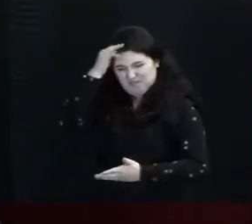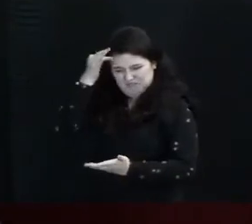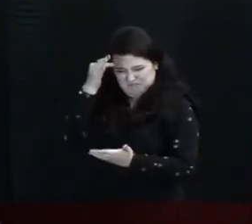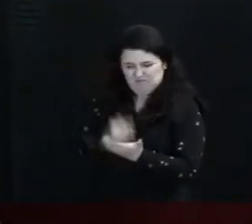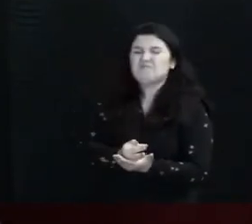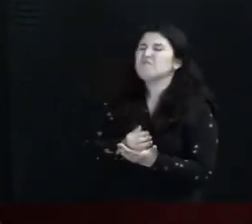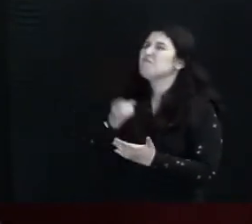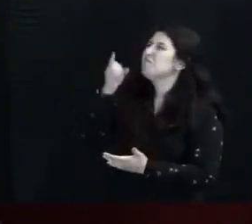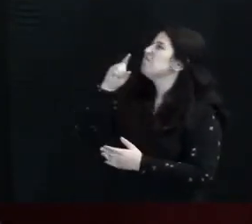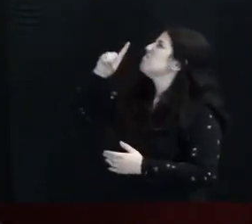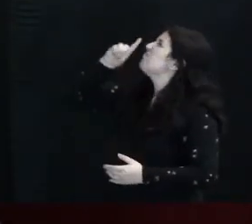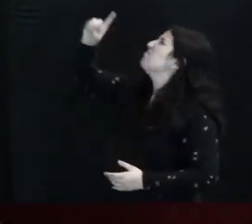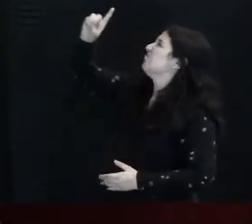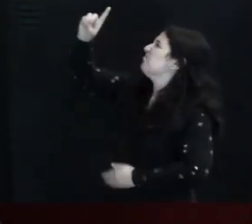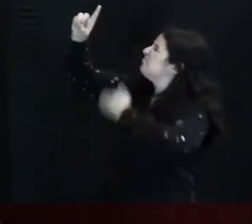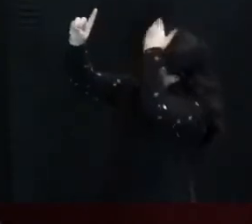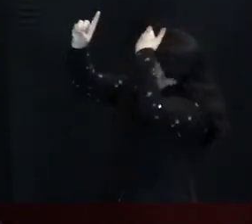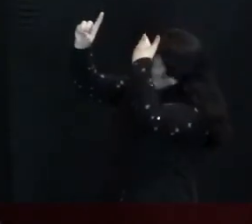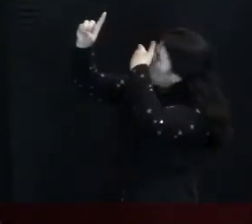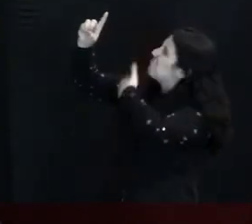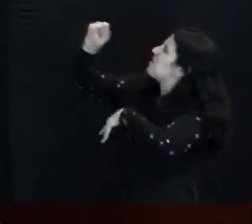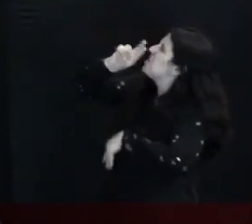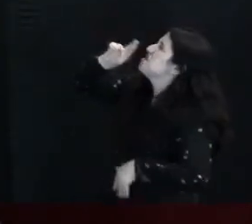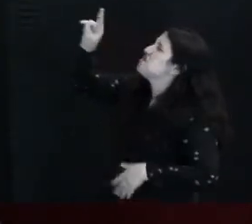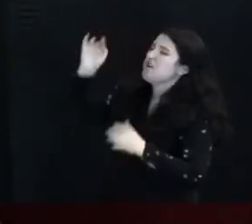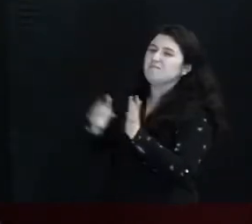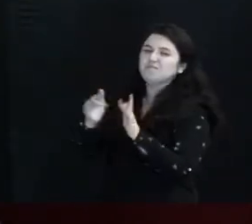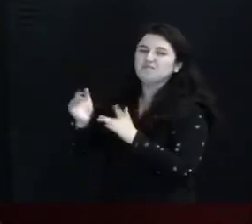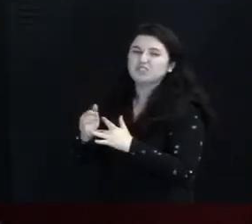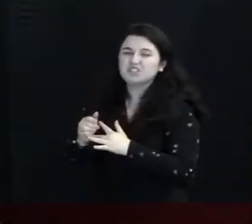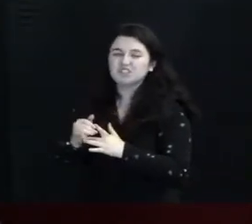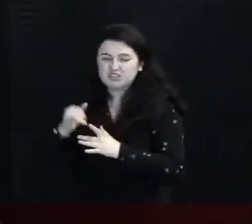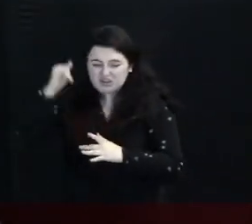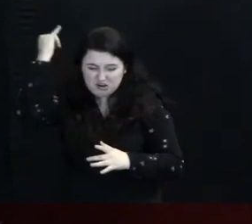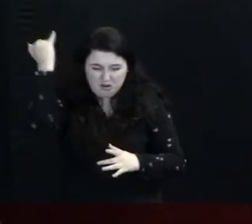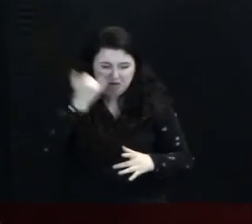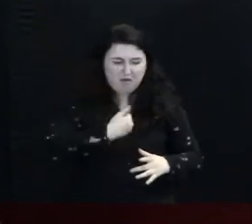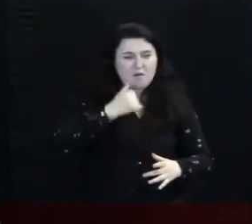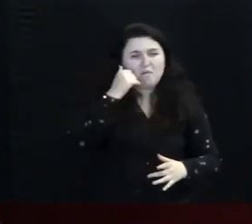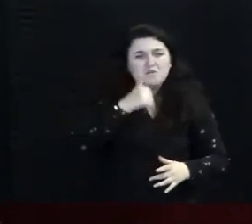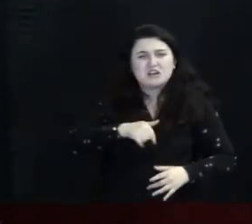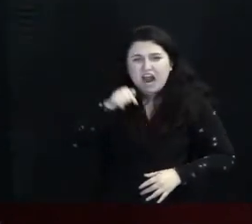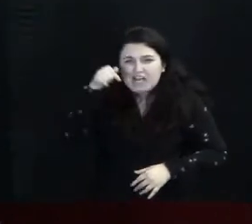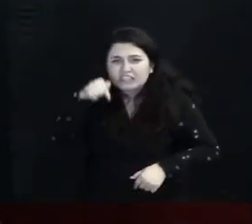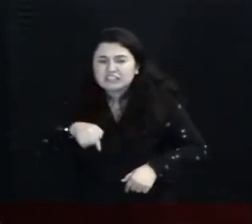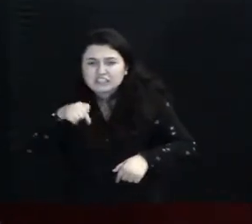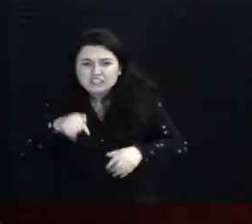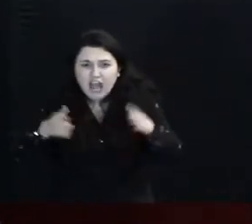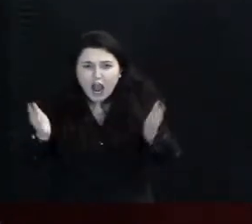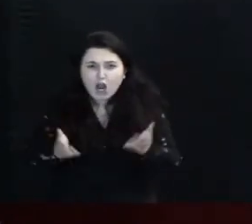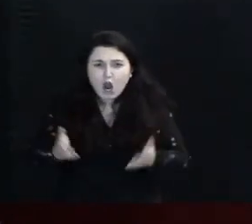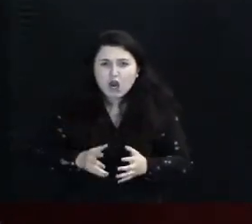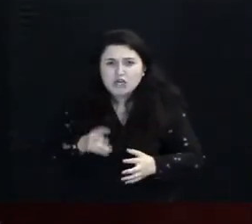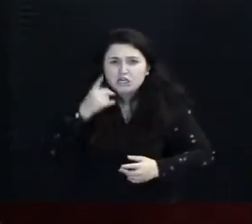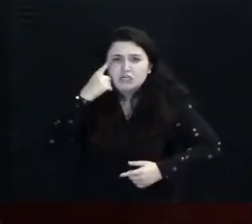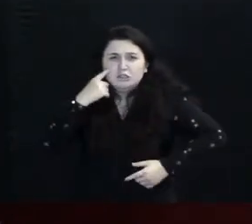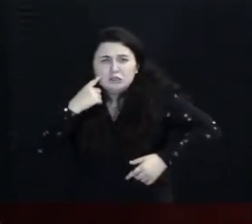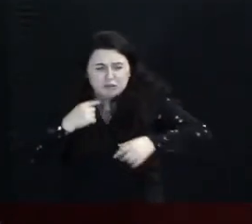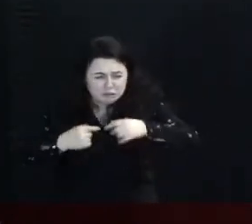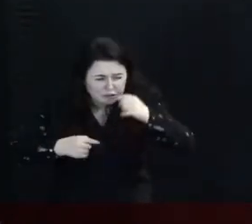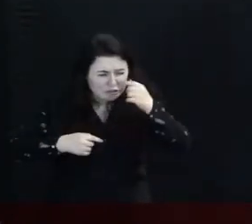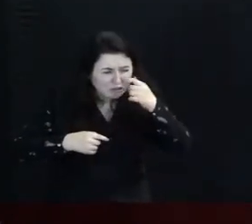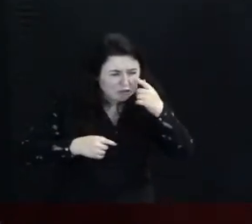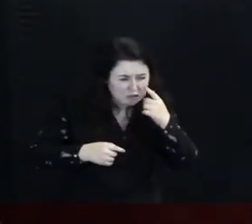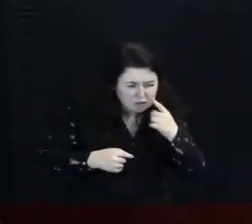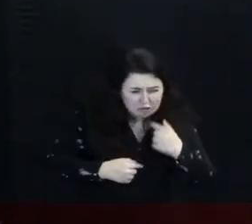compromisso Em nome de Jesus O Senhor me fala De uma mulher Que está agora no lar Chorando por uma